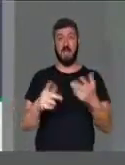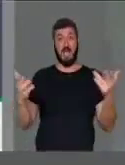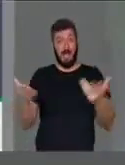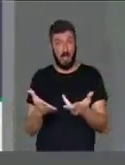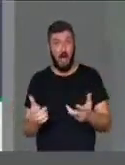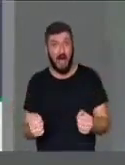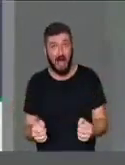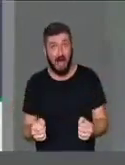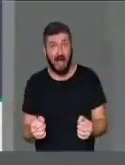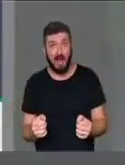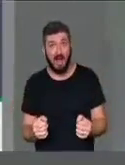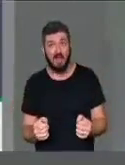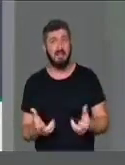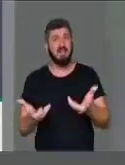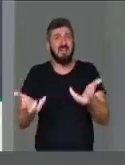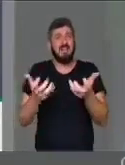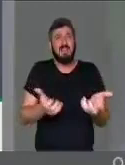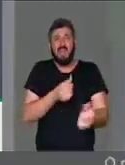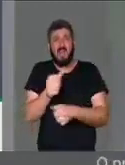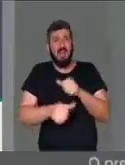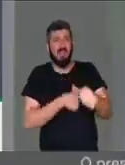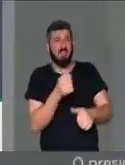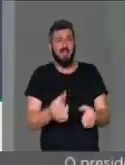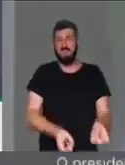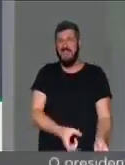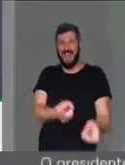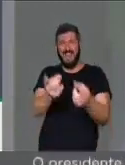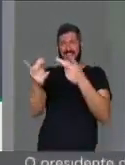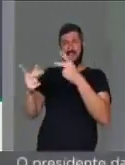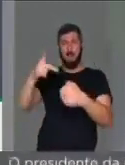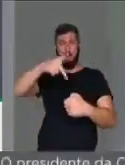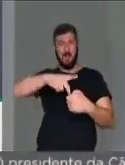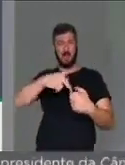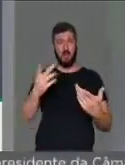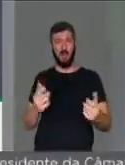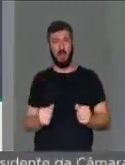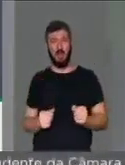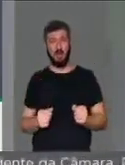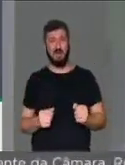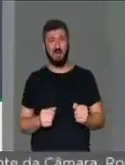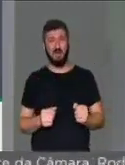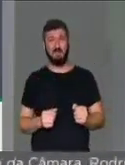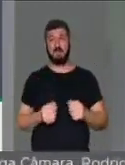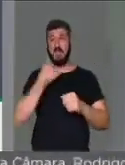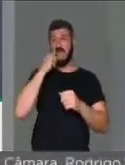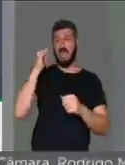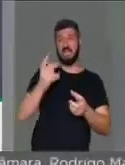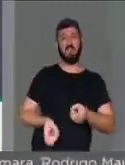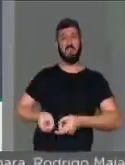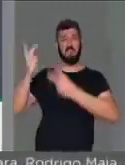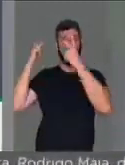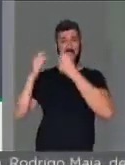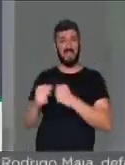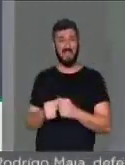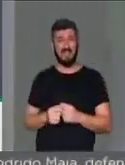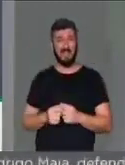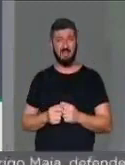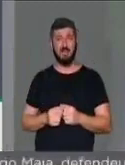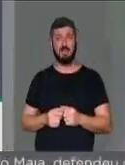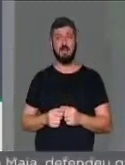Agora, quer privatizar, vender o petróleo, a energia e